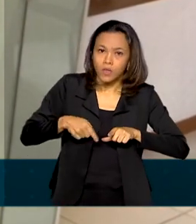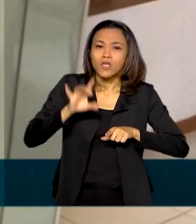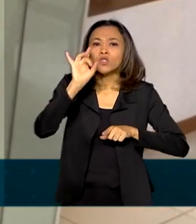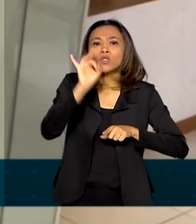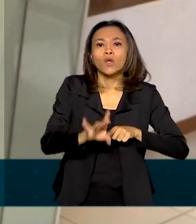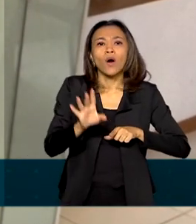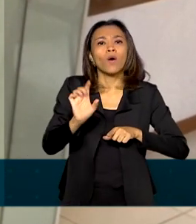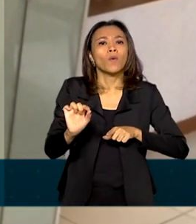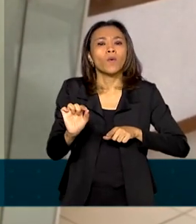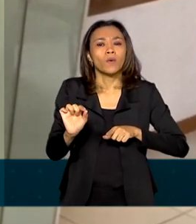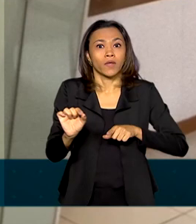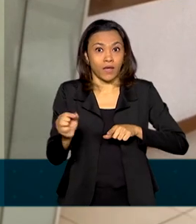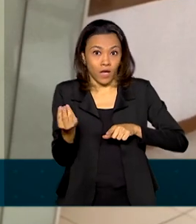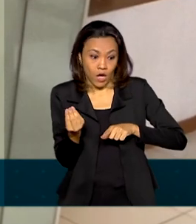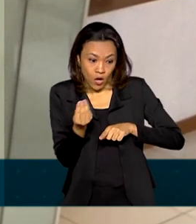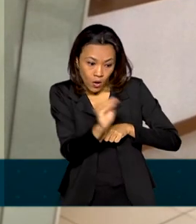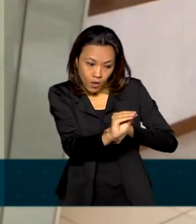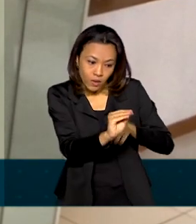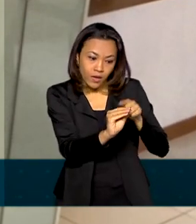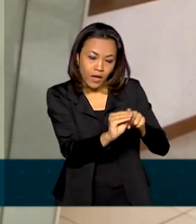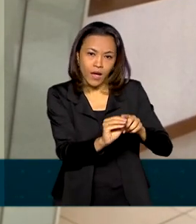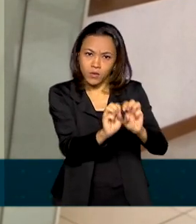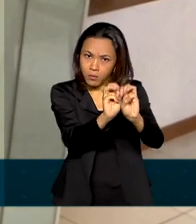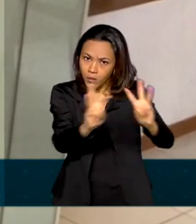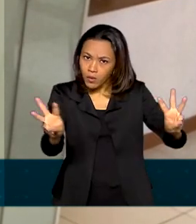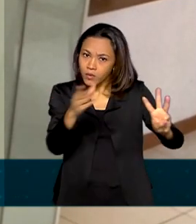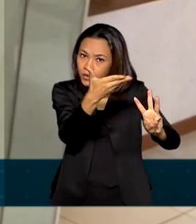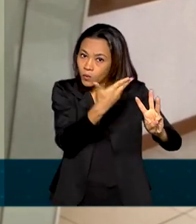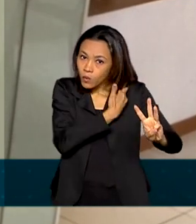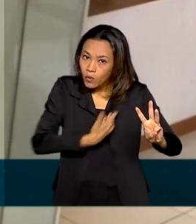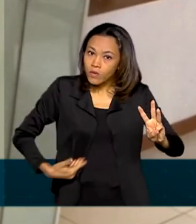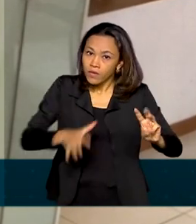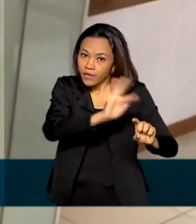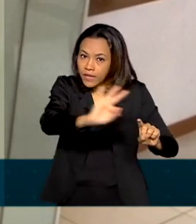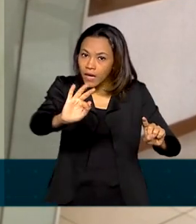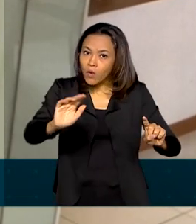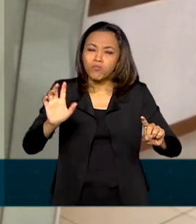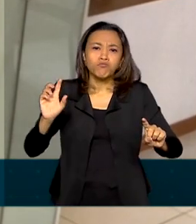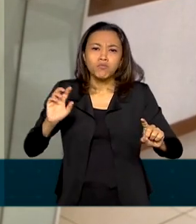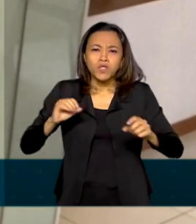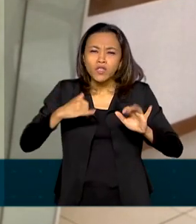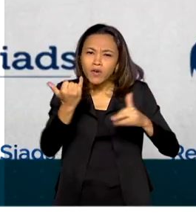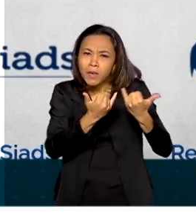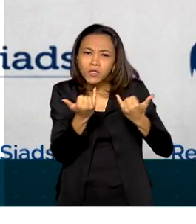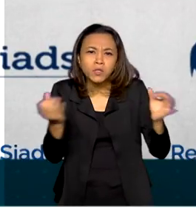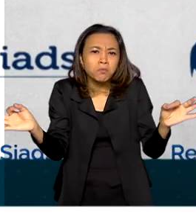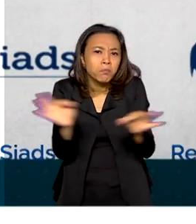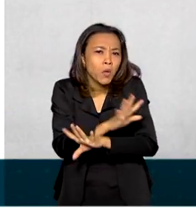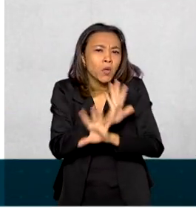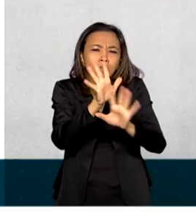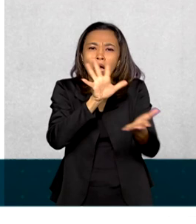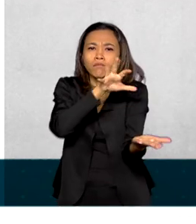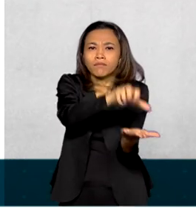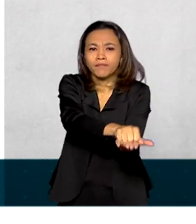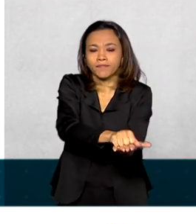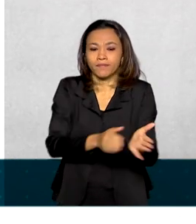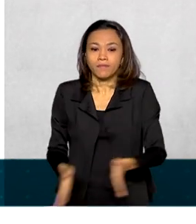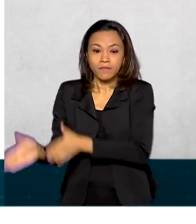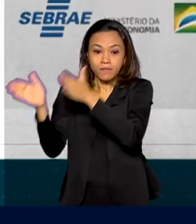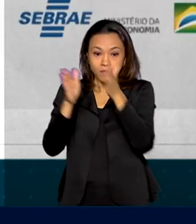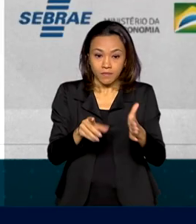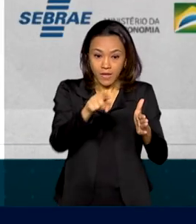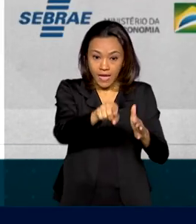digital da conta dele no portal gov.br, já é possível se cadastrar. O setor de compras